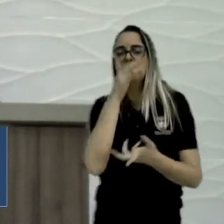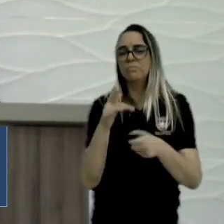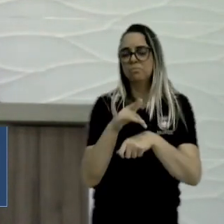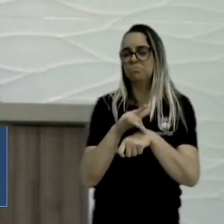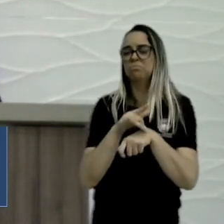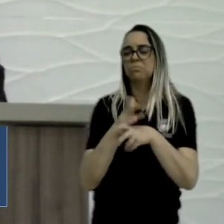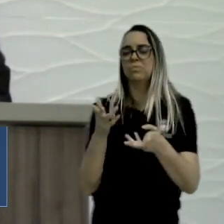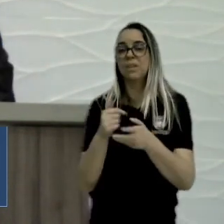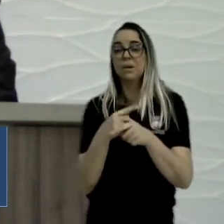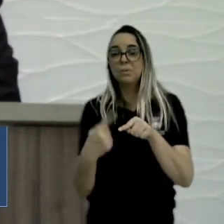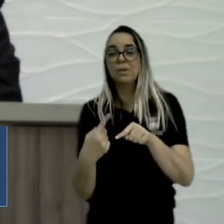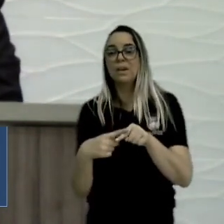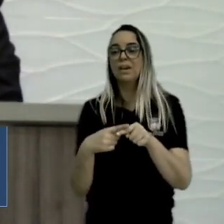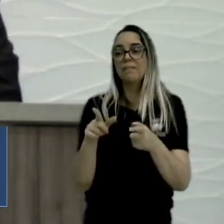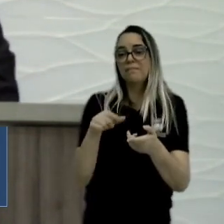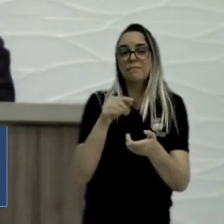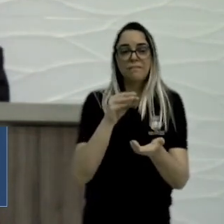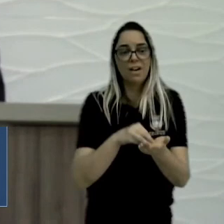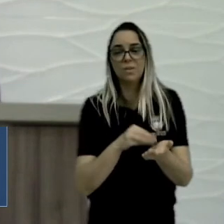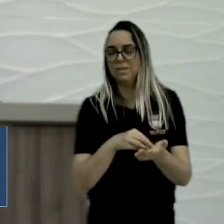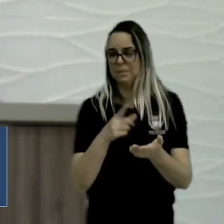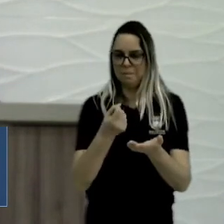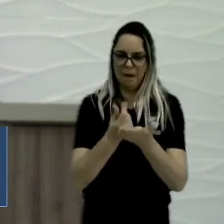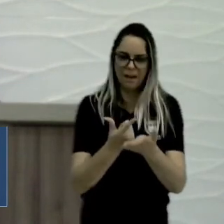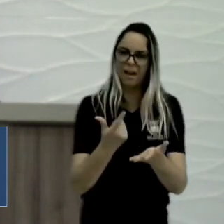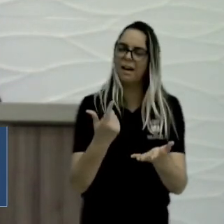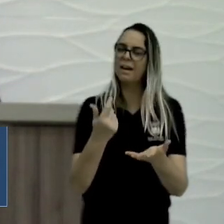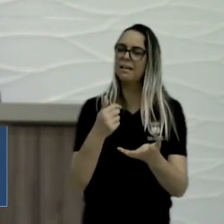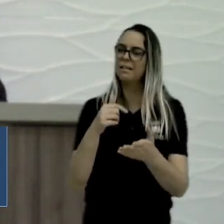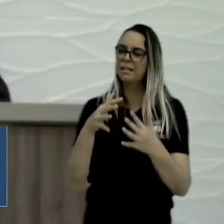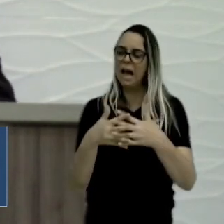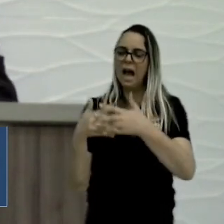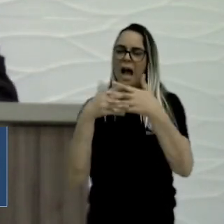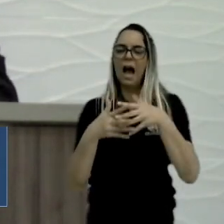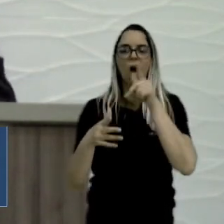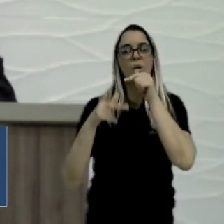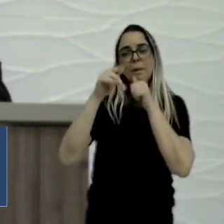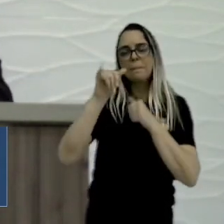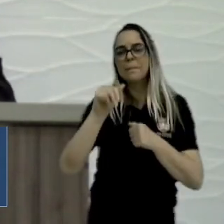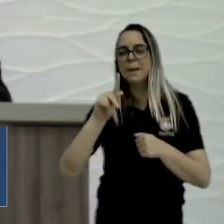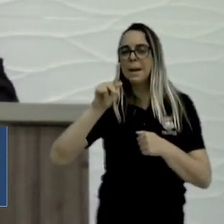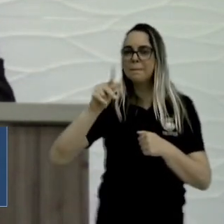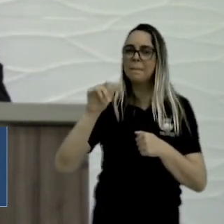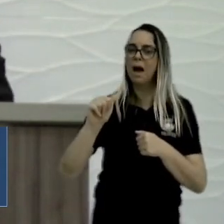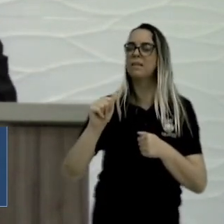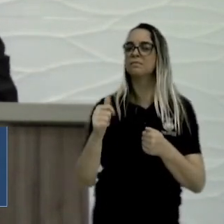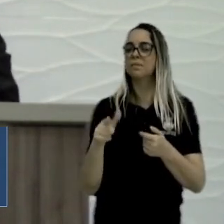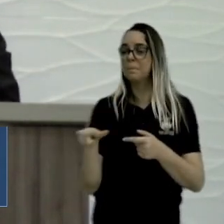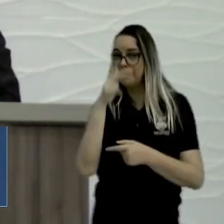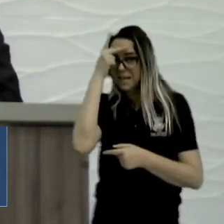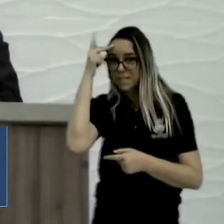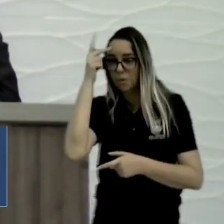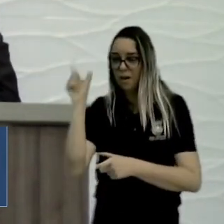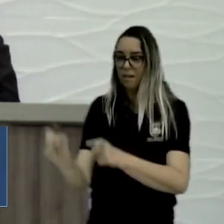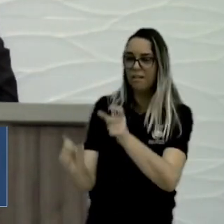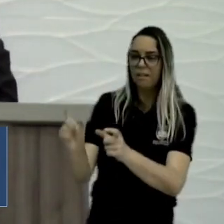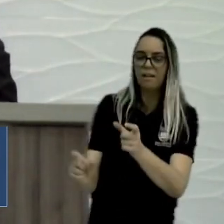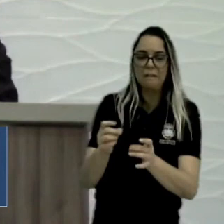com a falta de pagamento dos caminhões-pipas, o pessoal está vendendo o que tem, o que não tem, para